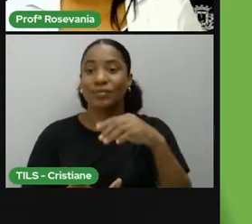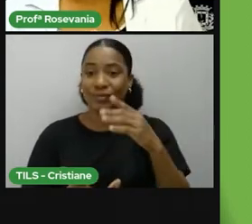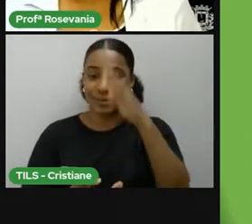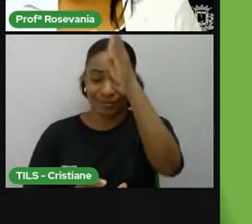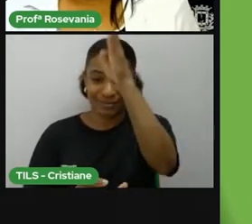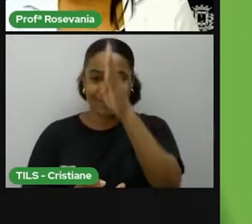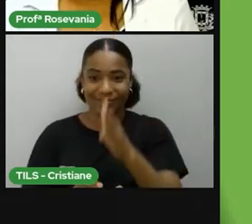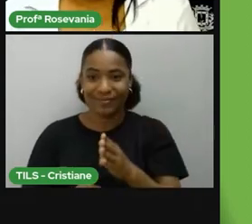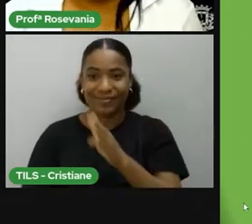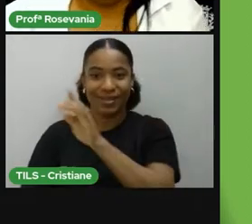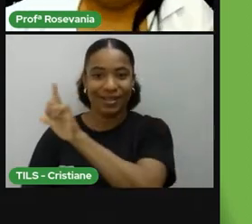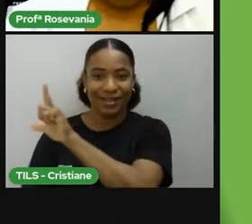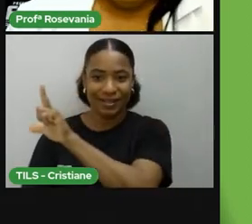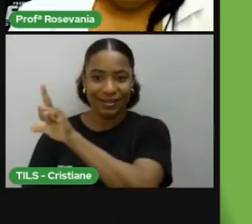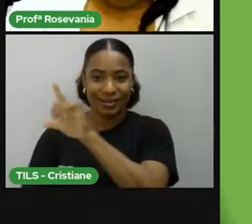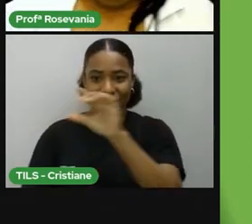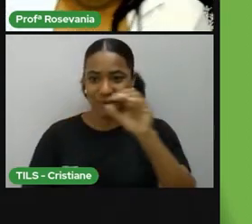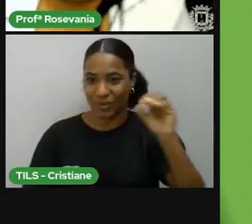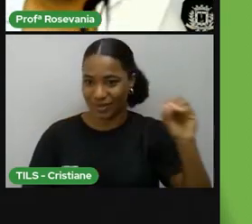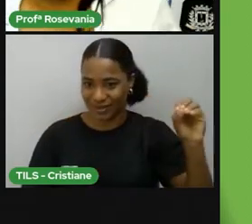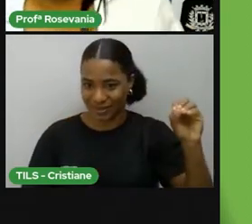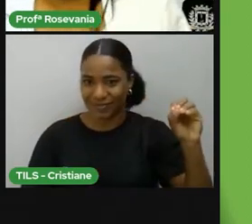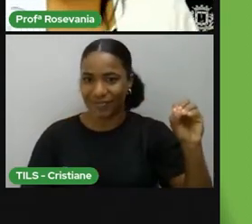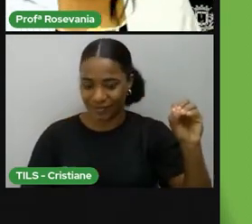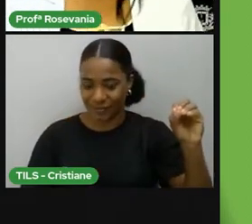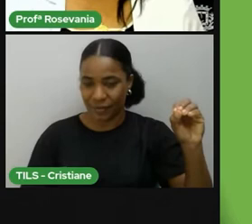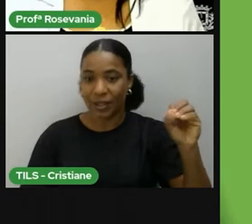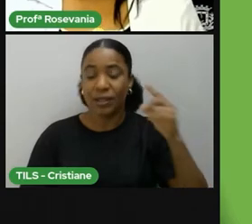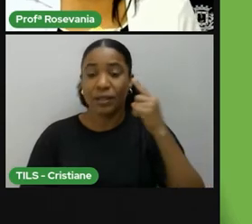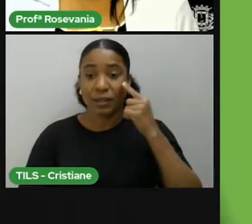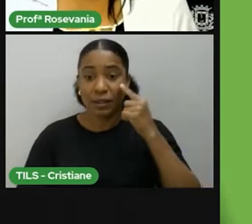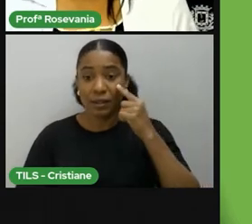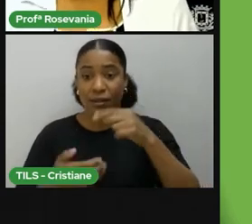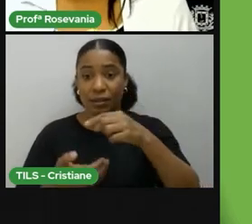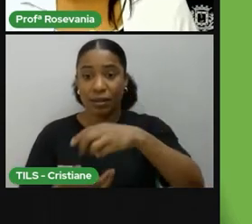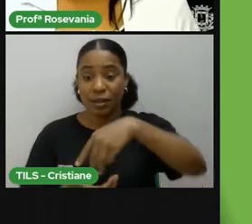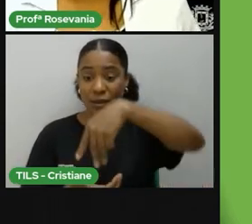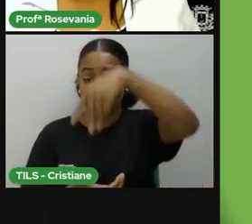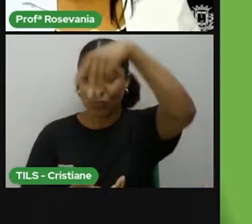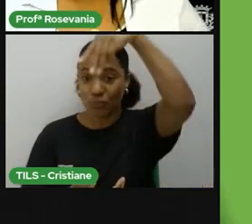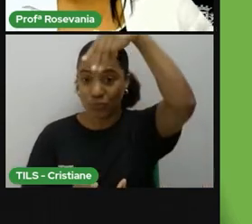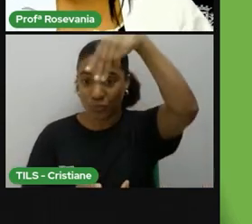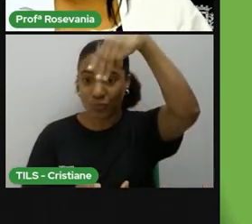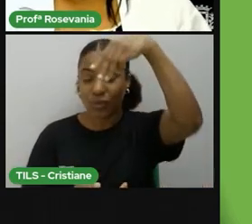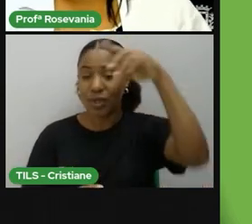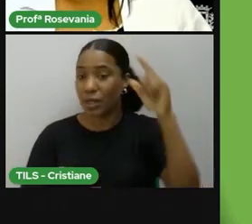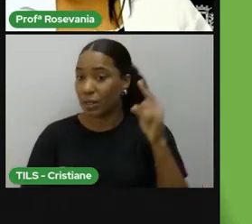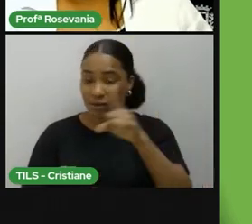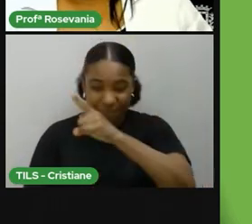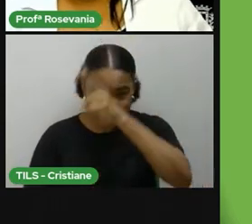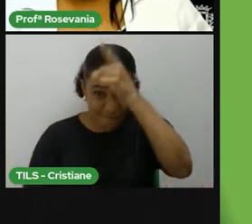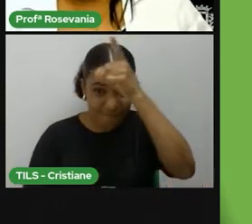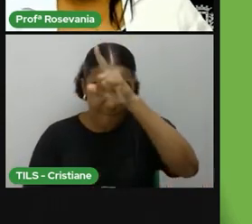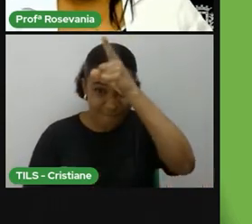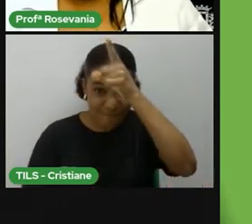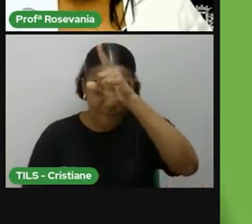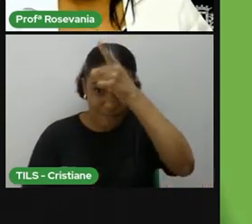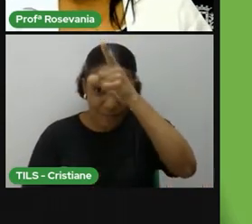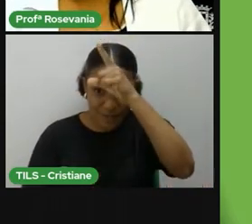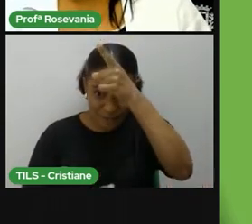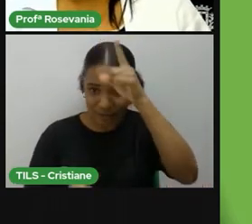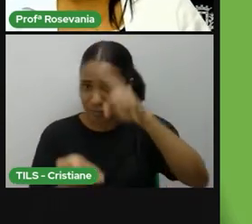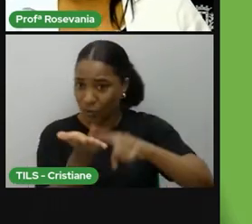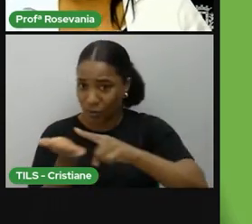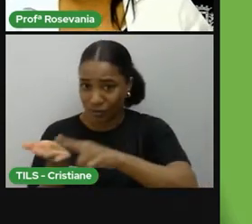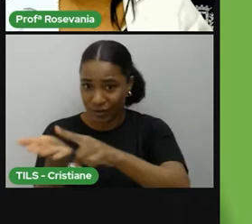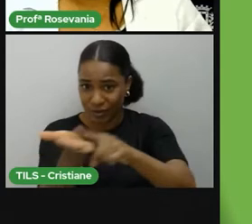leste e oeste. Vamos lá? São linhas imaginárias que cruzam perpendicularmente o Equador, que é essa linha daqui do meio que a